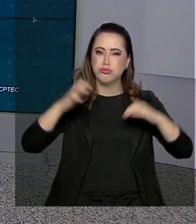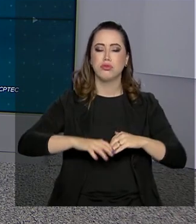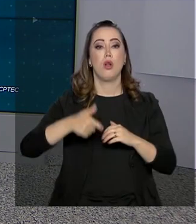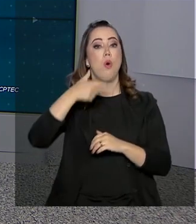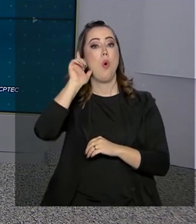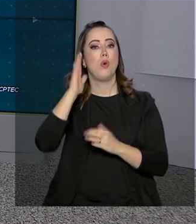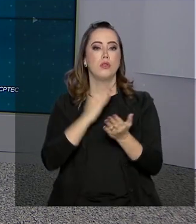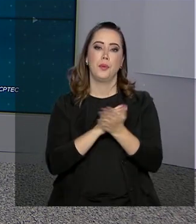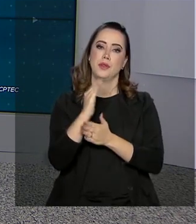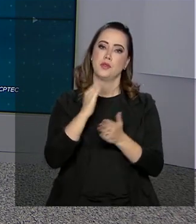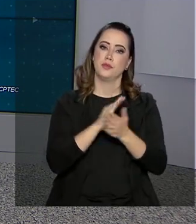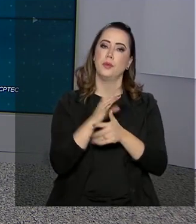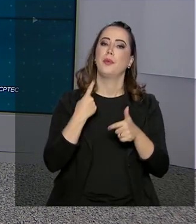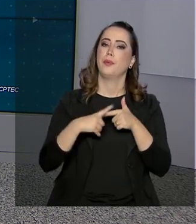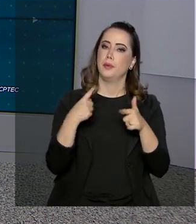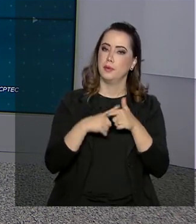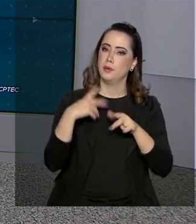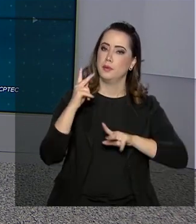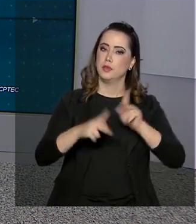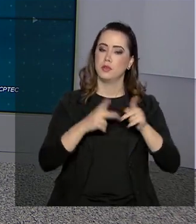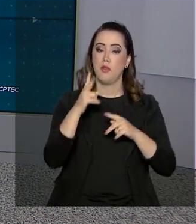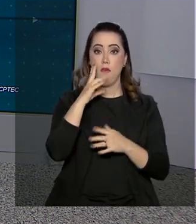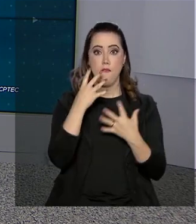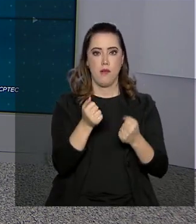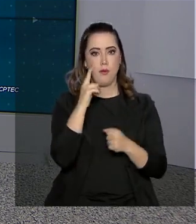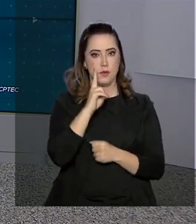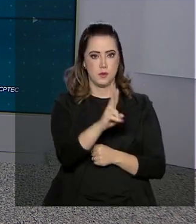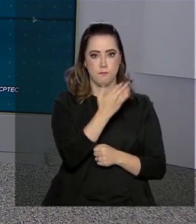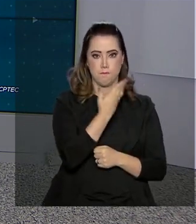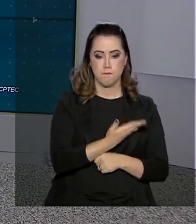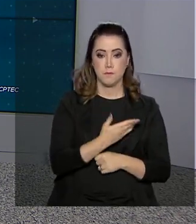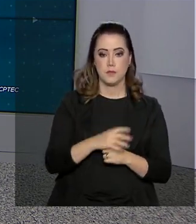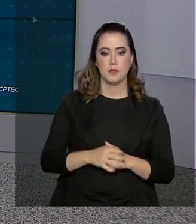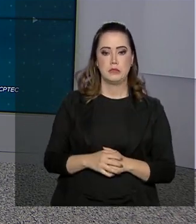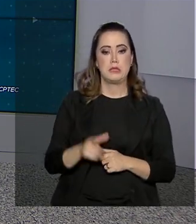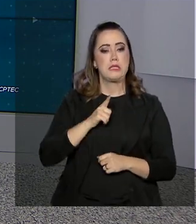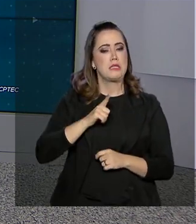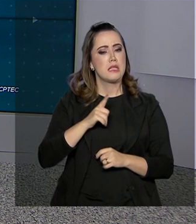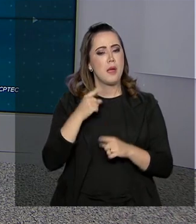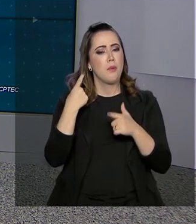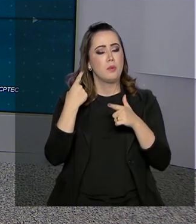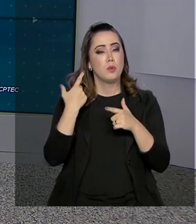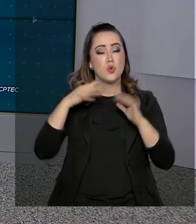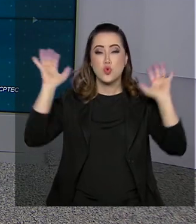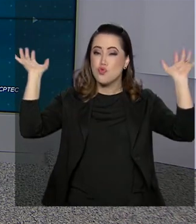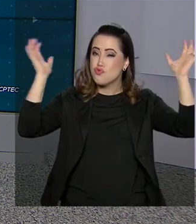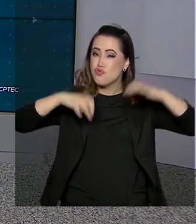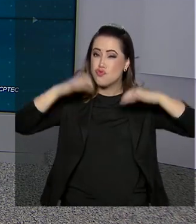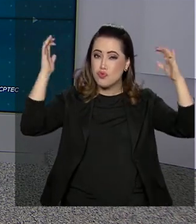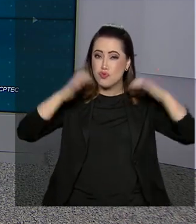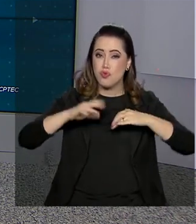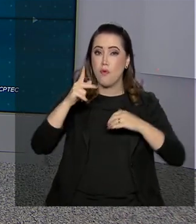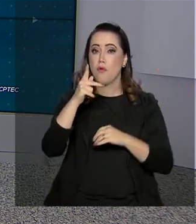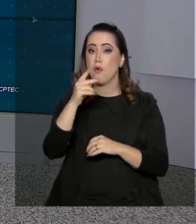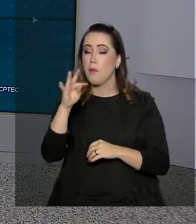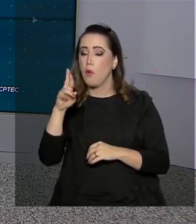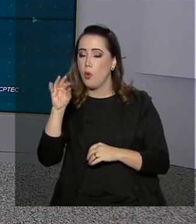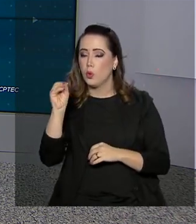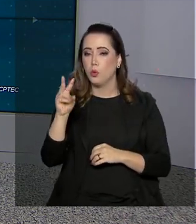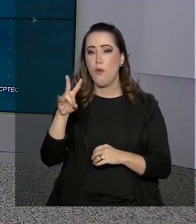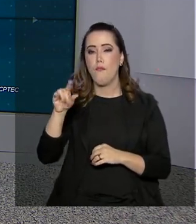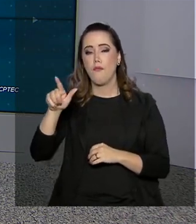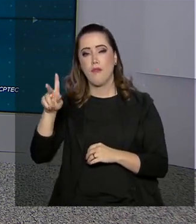população. Vamos então aqui ao nosso mapa. Olha só, em Porto Velho, nós temos pancadas de chuva. Em Salvador,